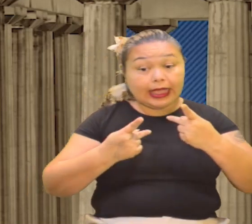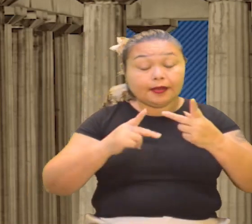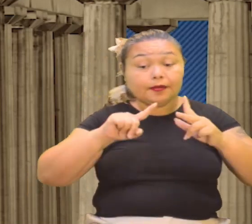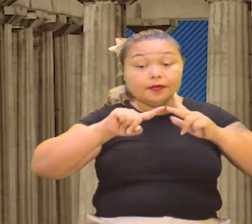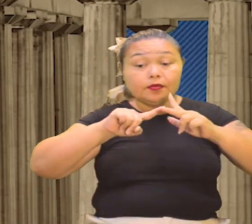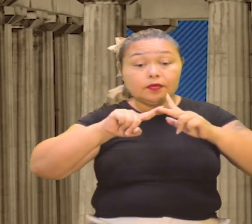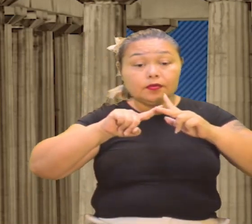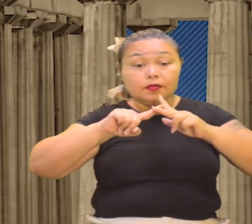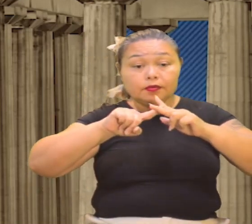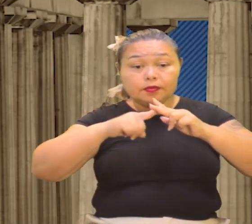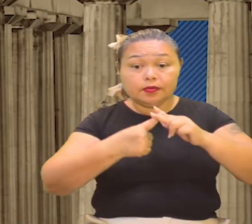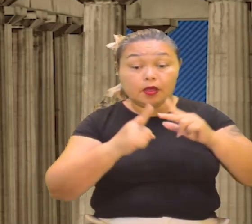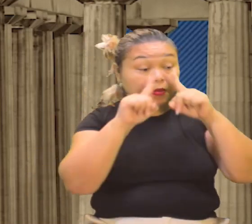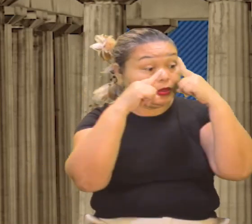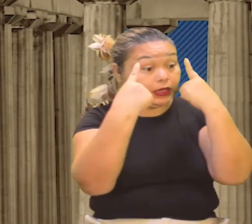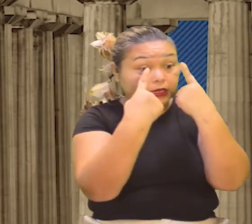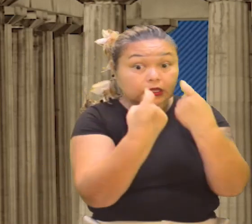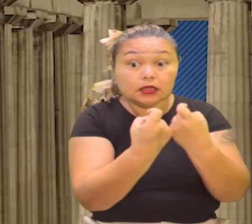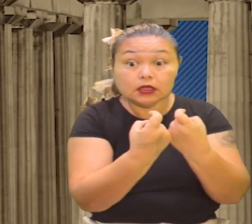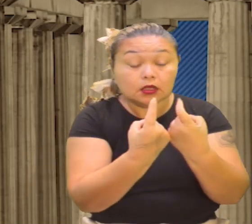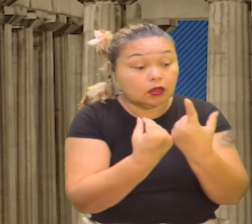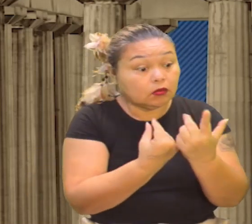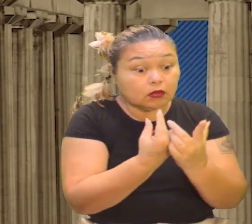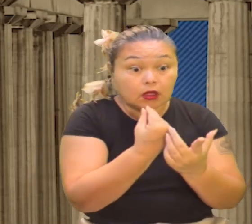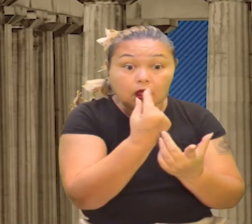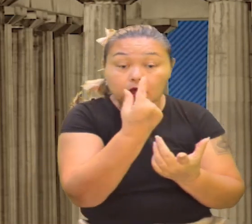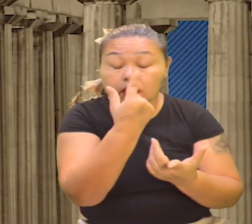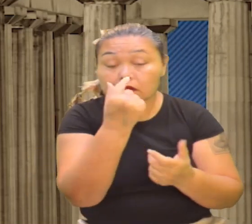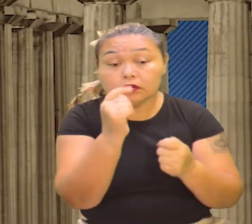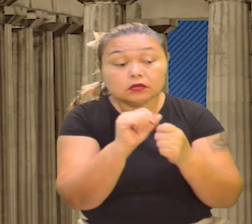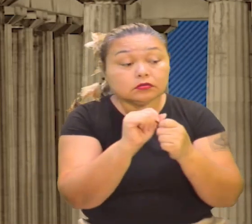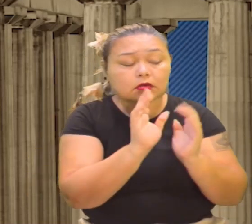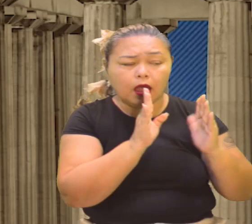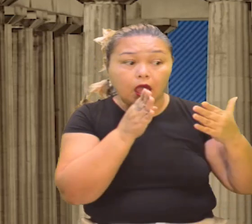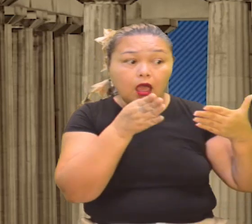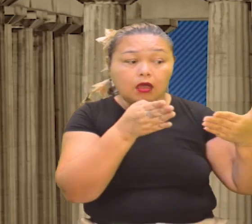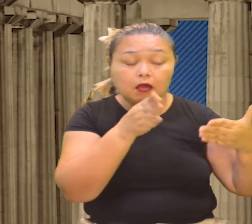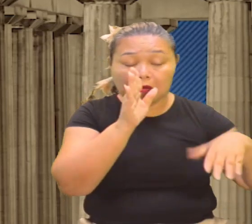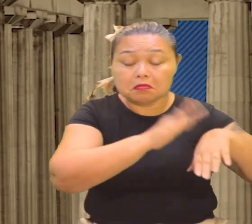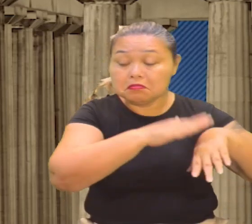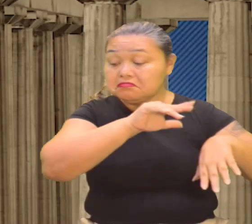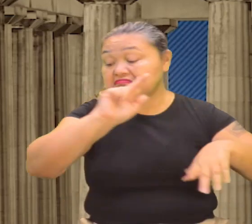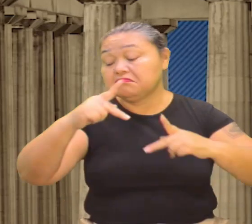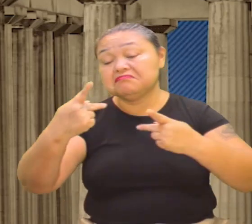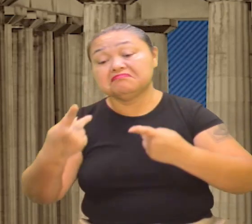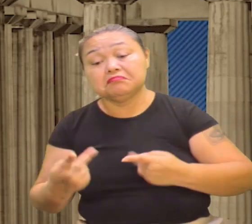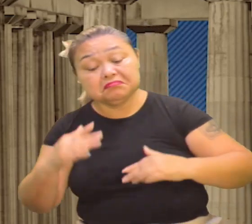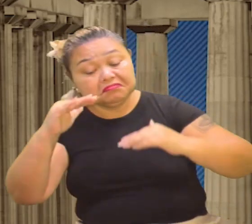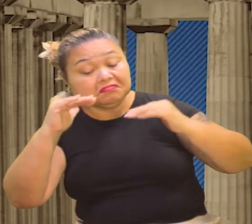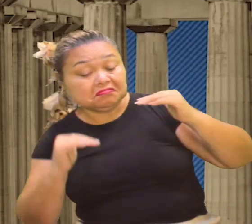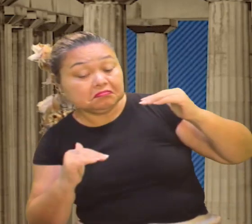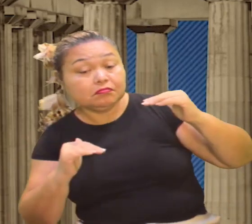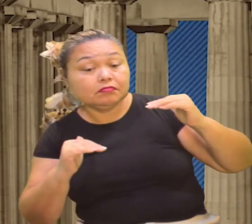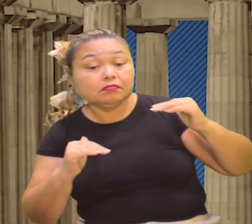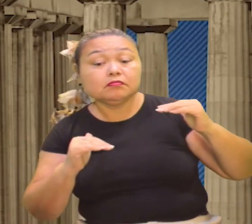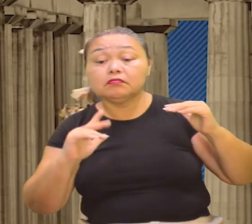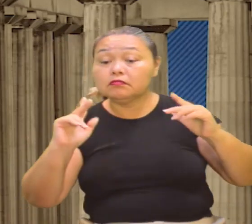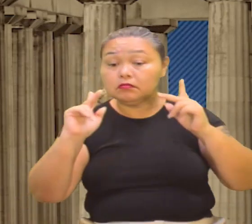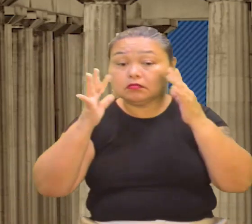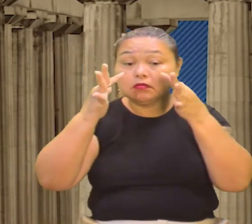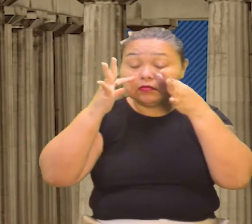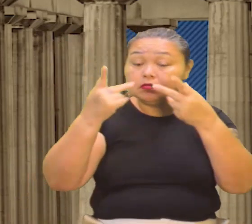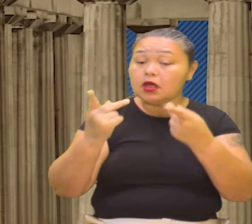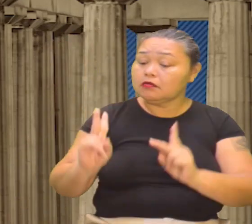O meu interesse, o dinheiro, o capitalismo, alguma coisa, vale mais do que o ser humano. É humanista, ou seja,